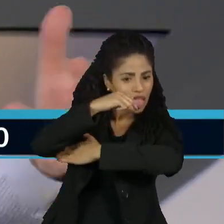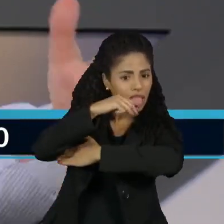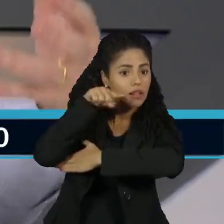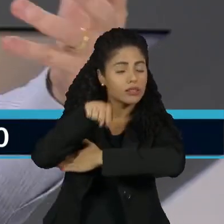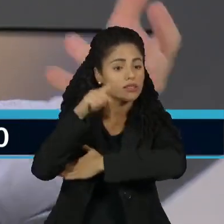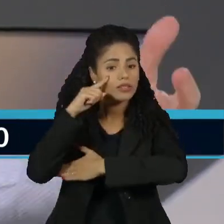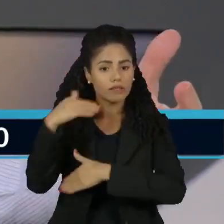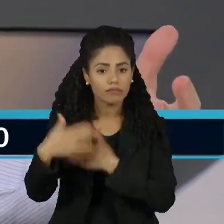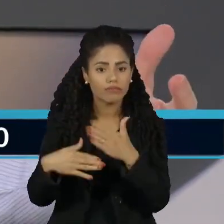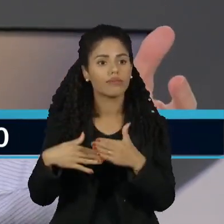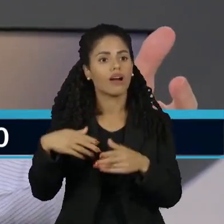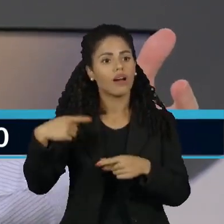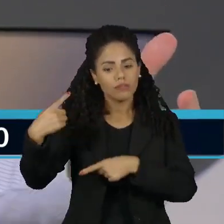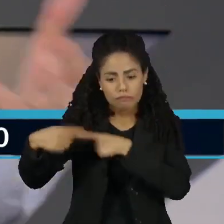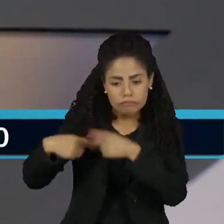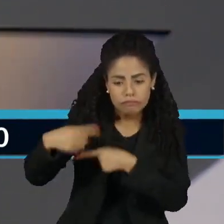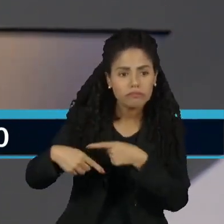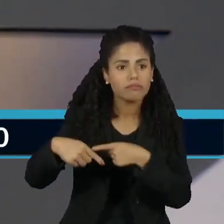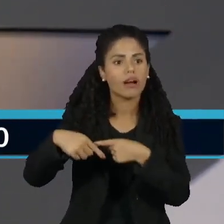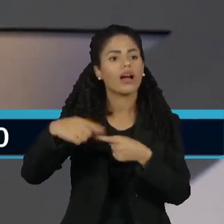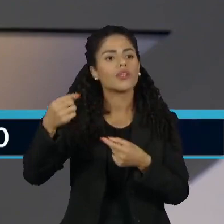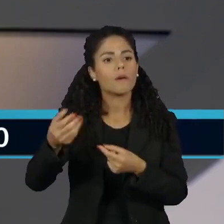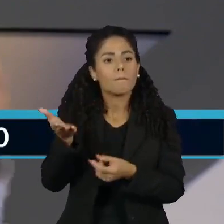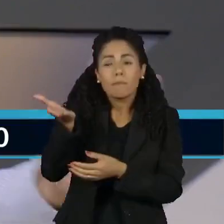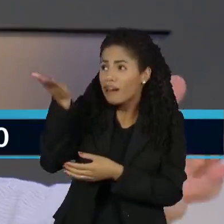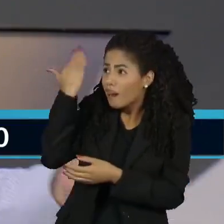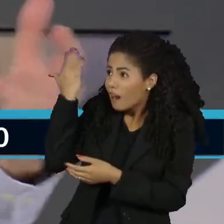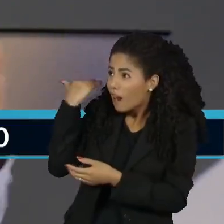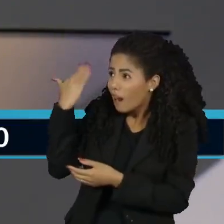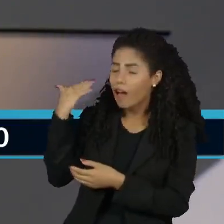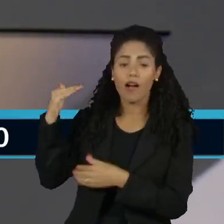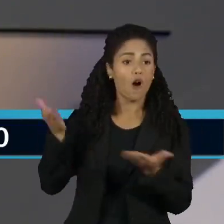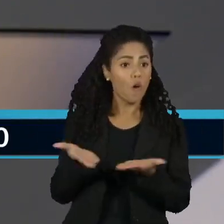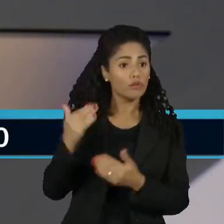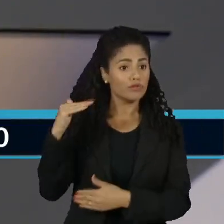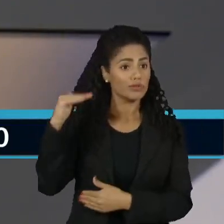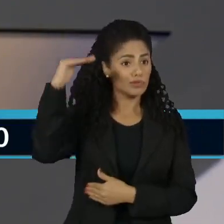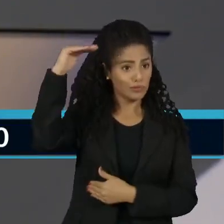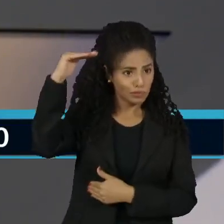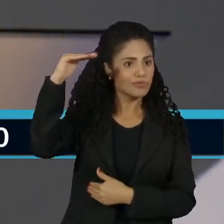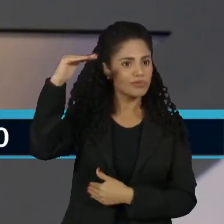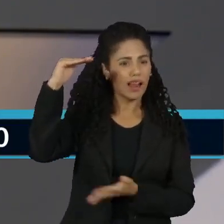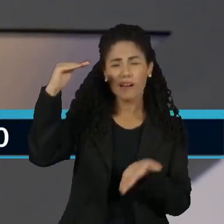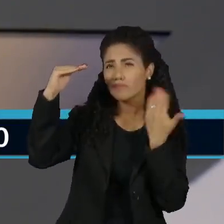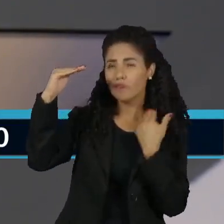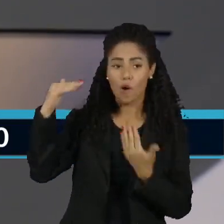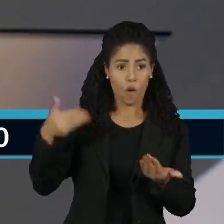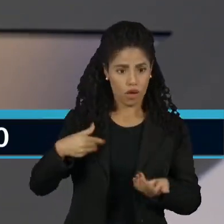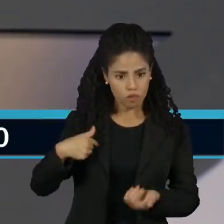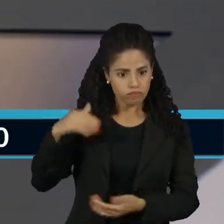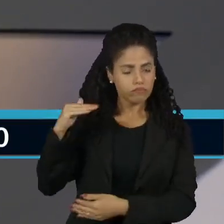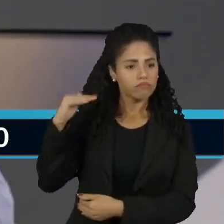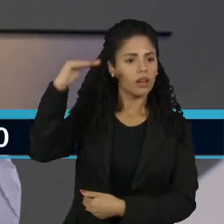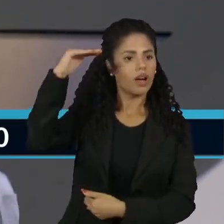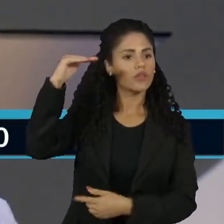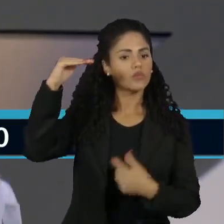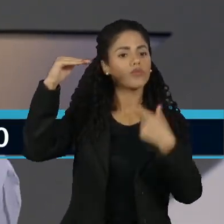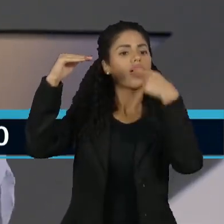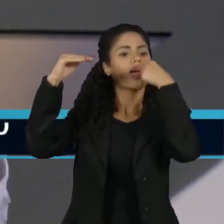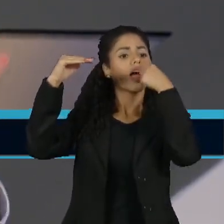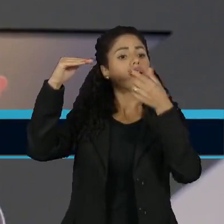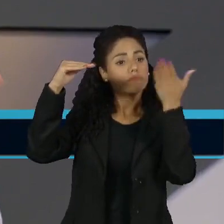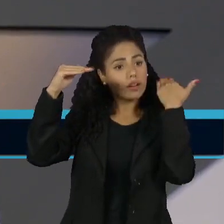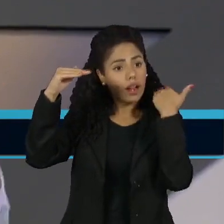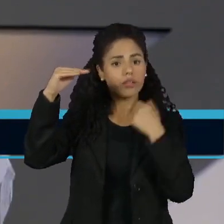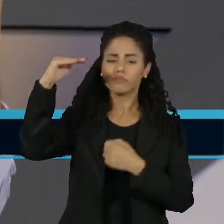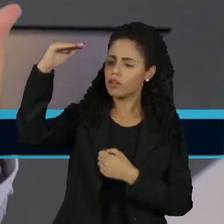que foi vacinada, que são os pais agora, não viram a doença. Então eles não veem o quão grave